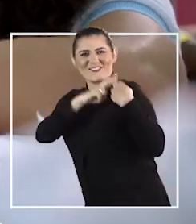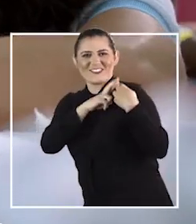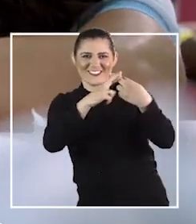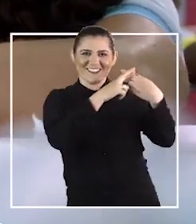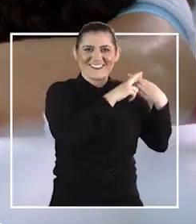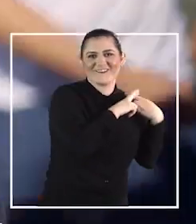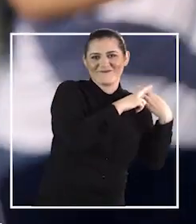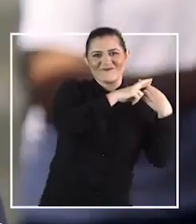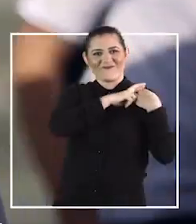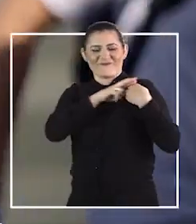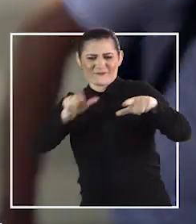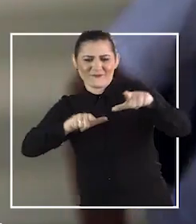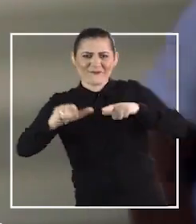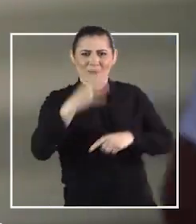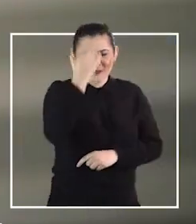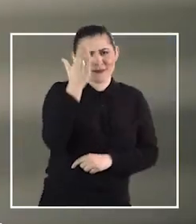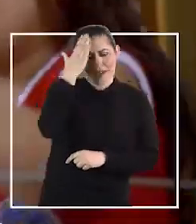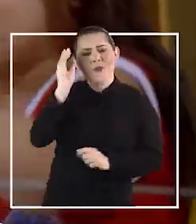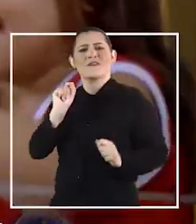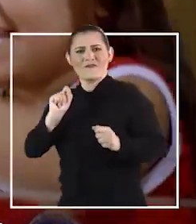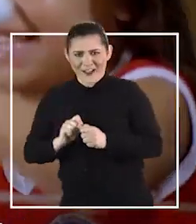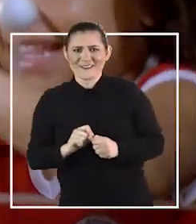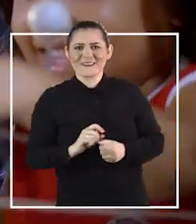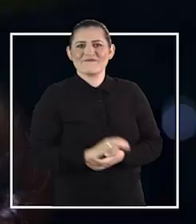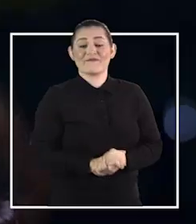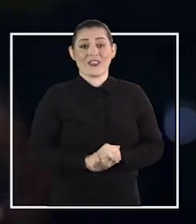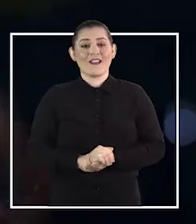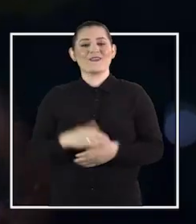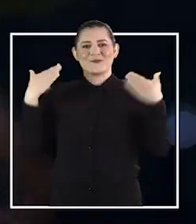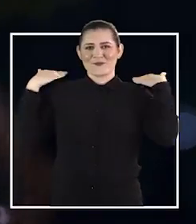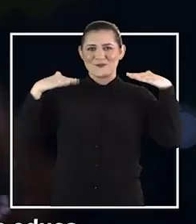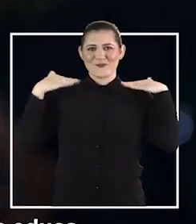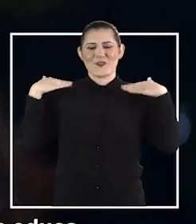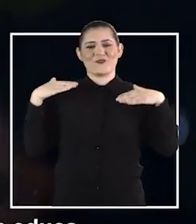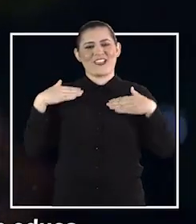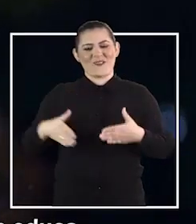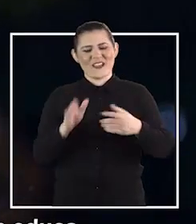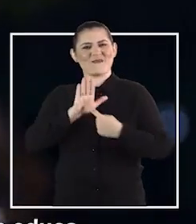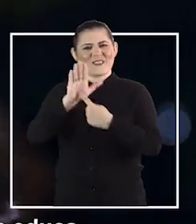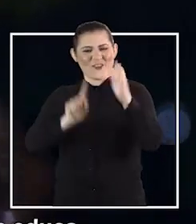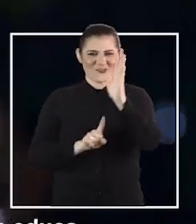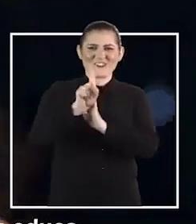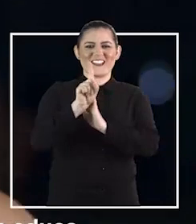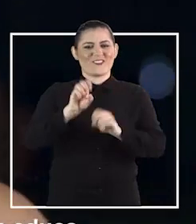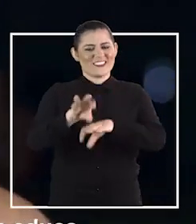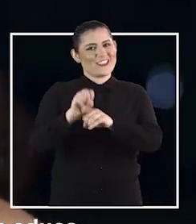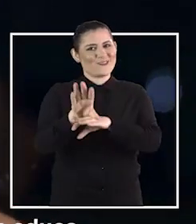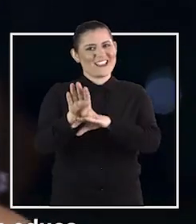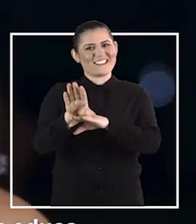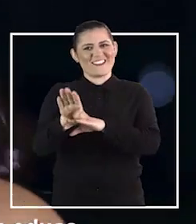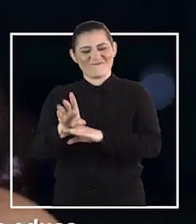competente, trabalha sério e sabe o que faz. Para Socorro Nery, o caminho que conduz ao sucesso da